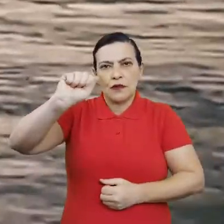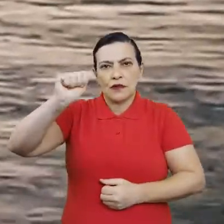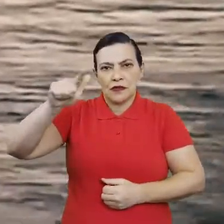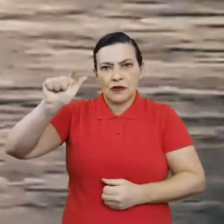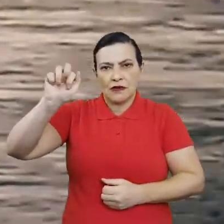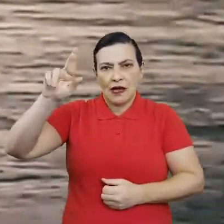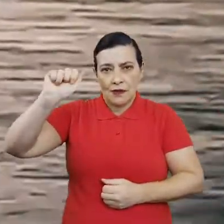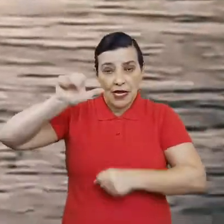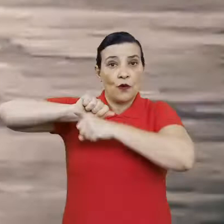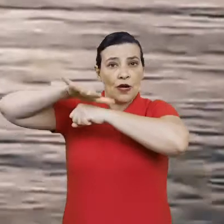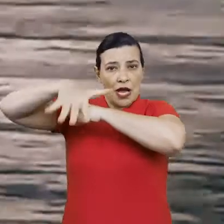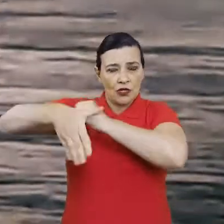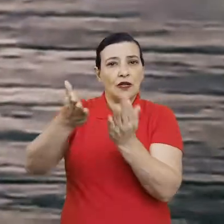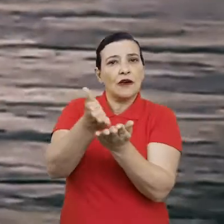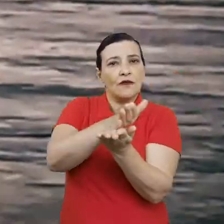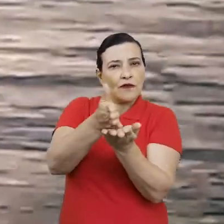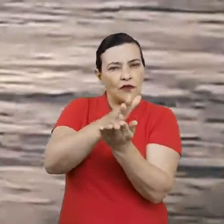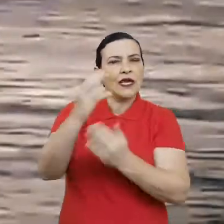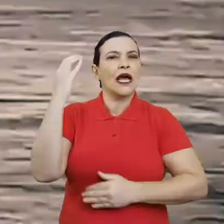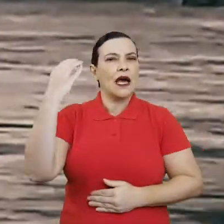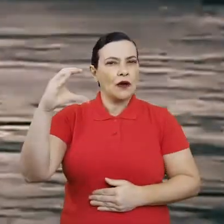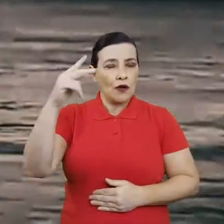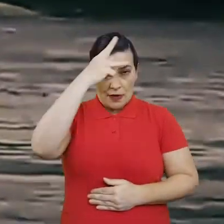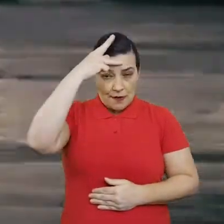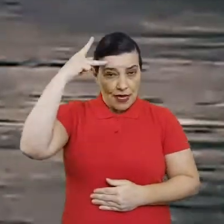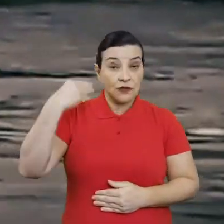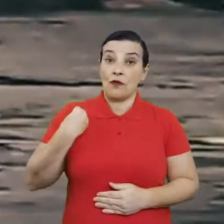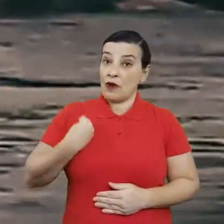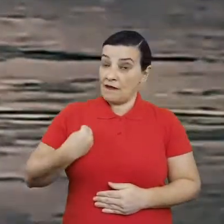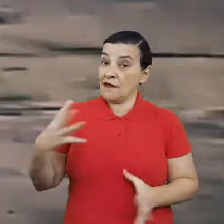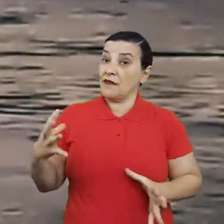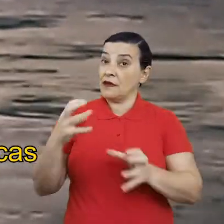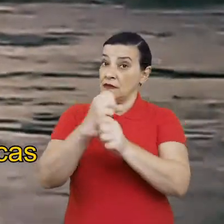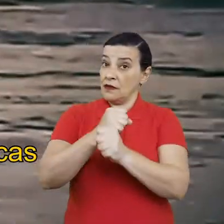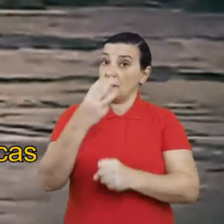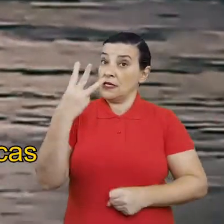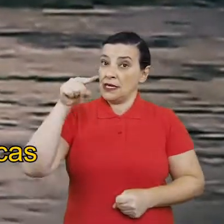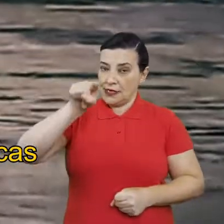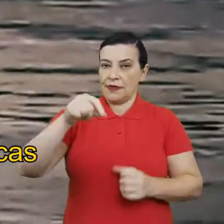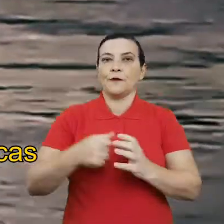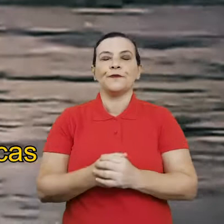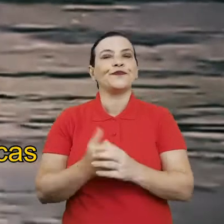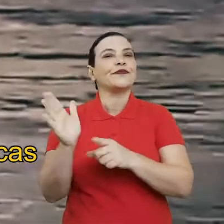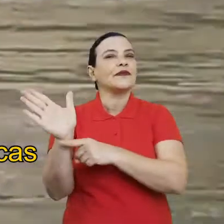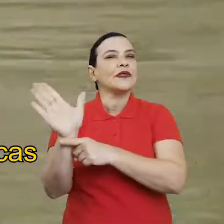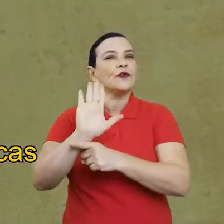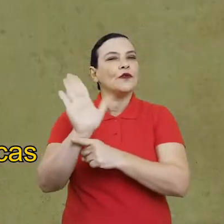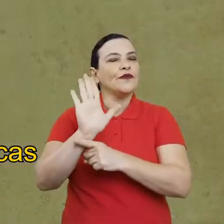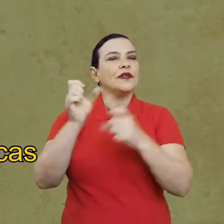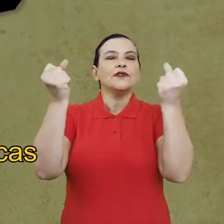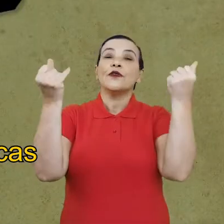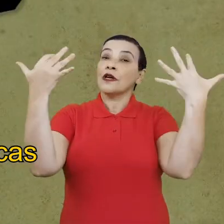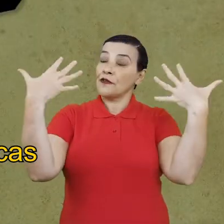e faz pinteira com a Colômbia, e tem mais ou menos 3 mil habitantes. Neste vídeo eu vou